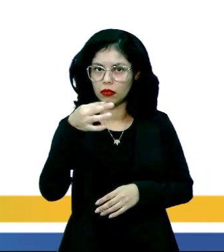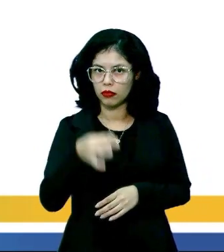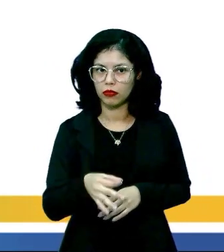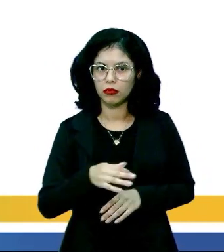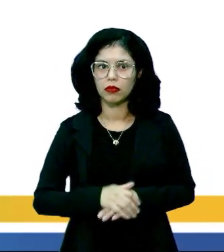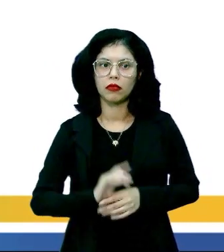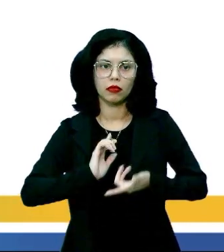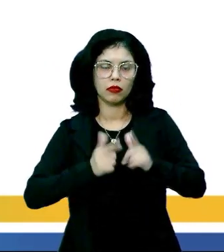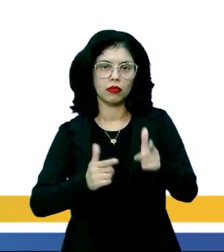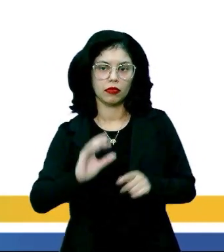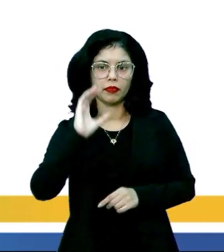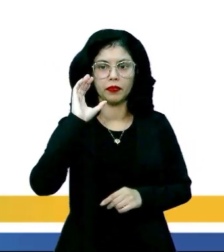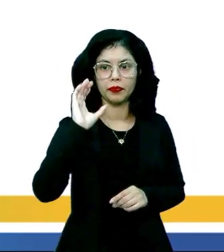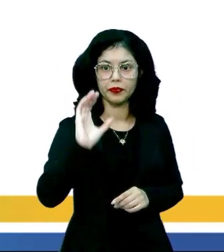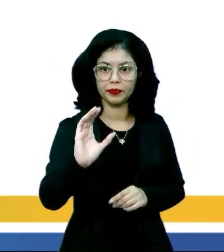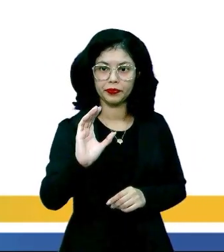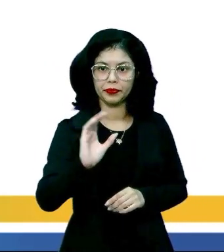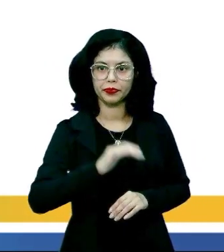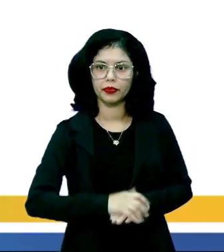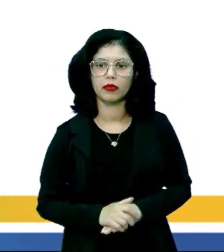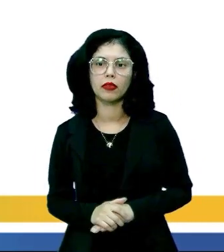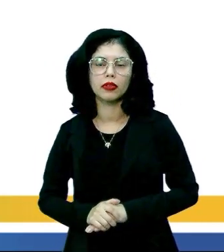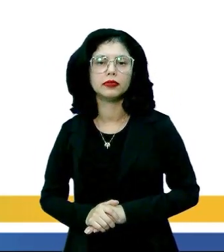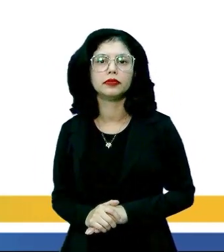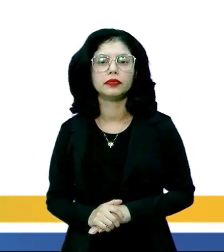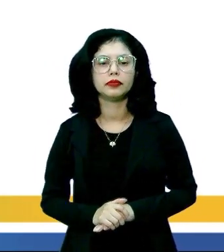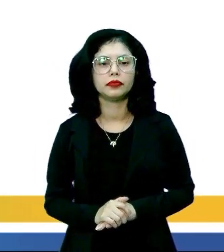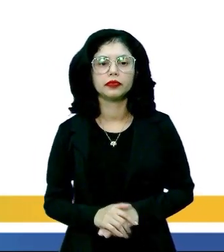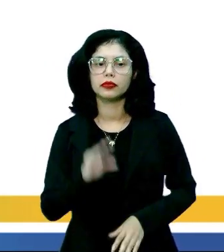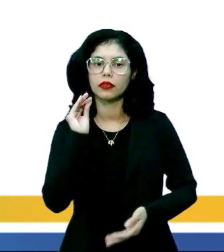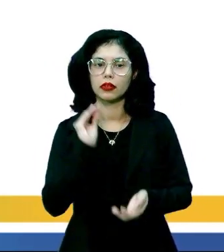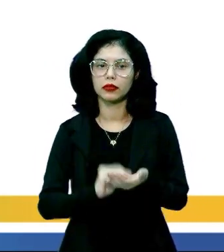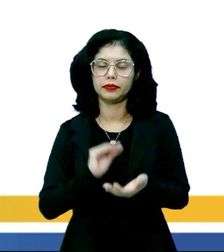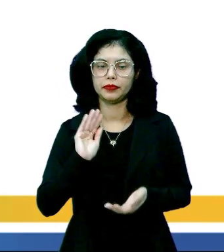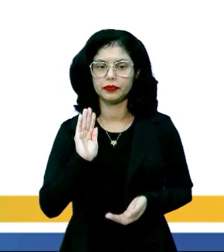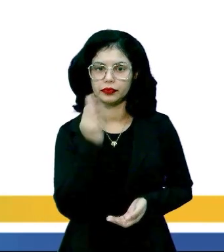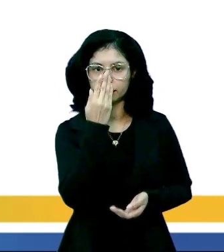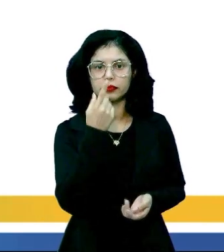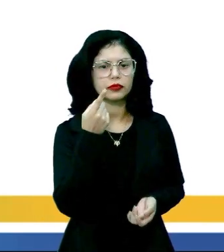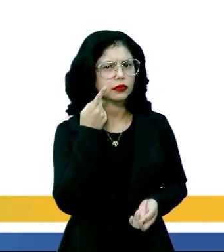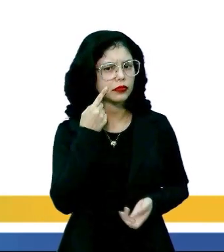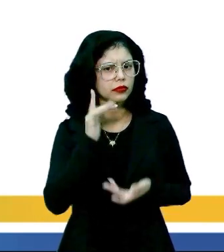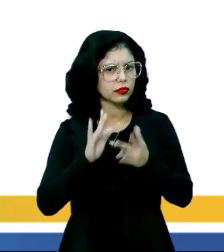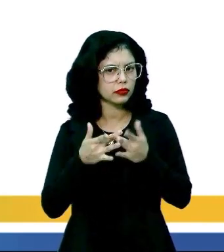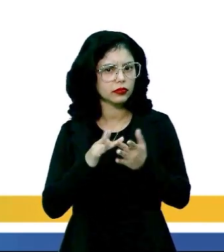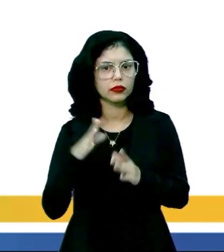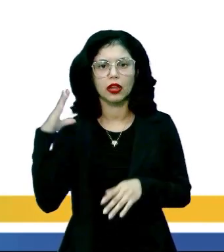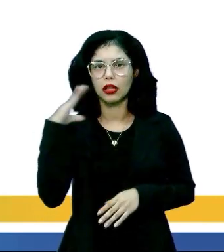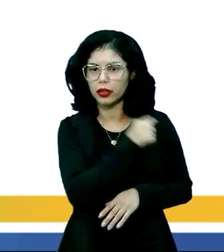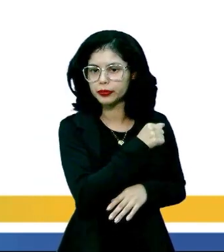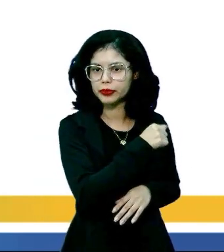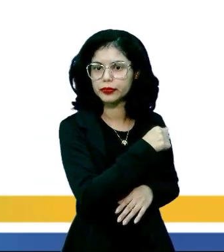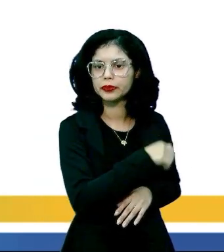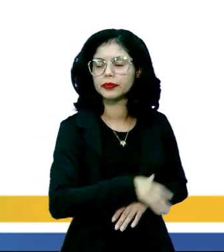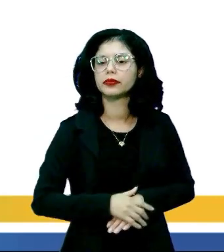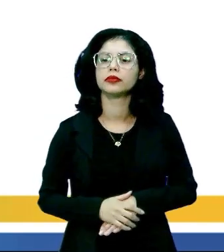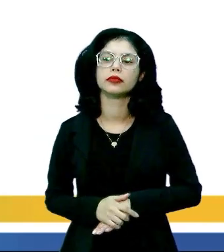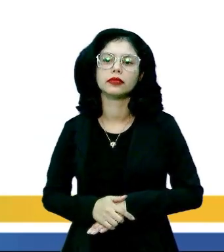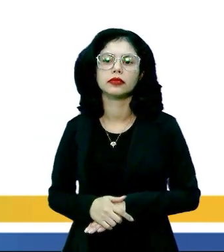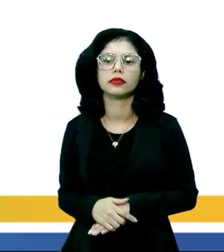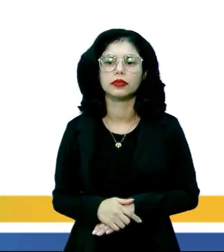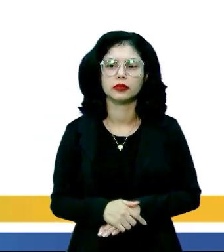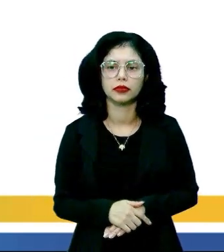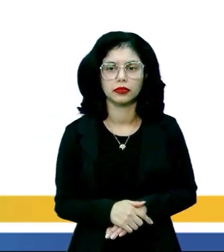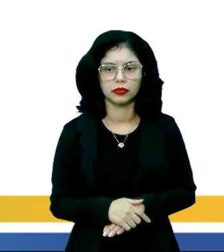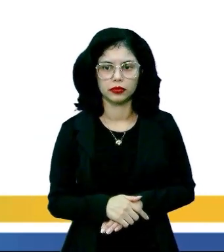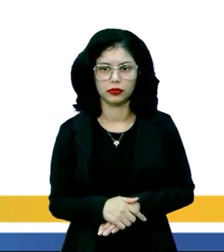correta. Está expressa na letra C, falsa impressão de contato imediato